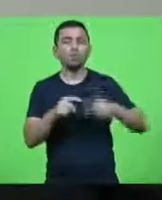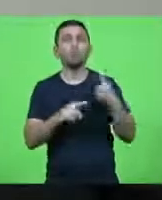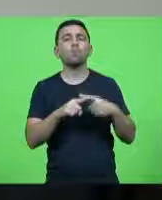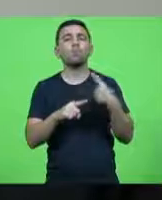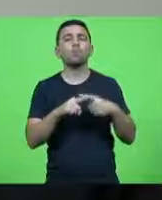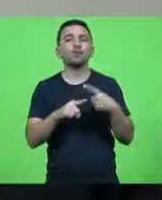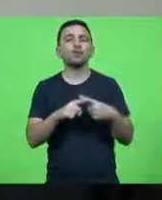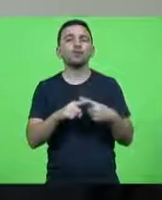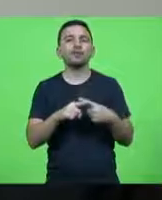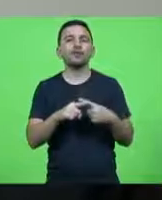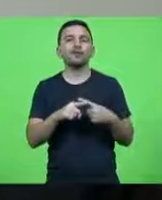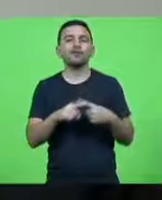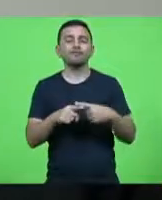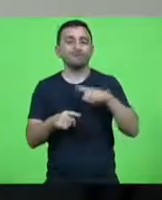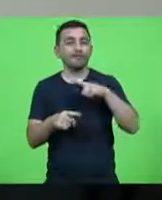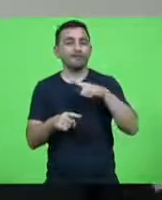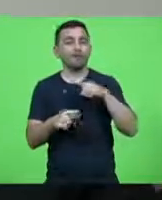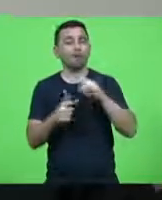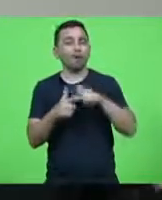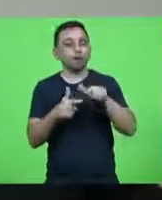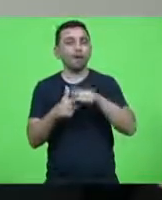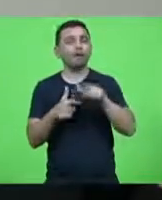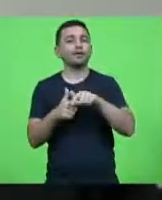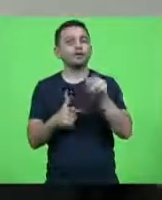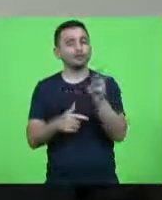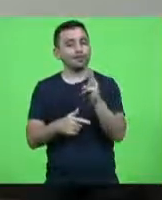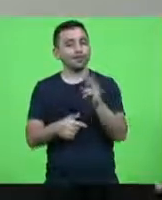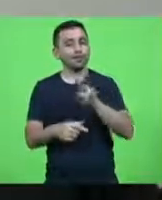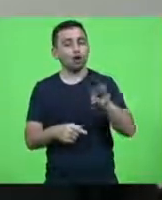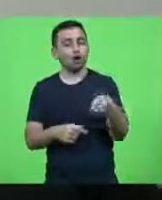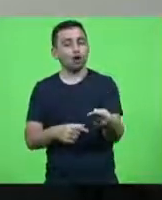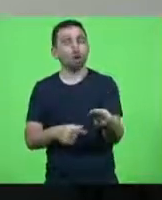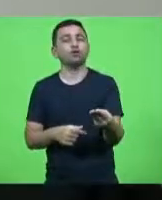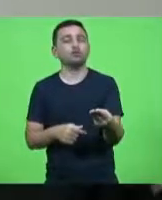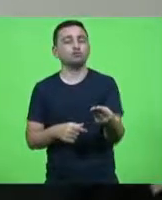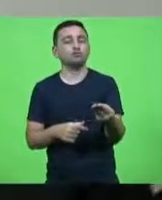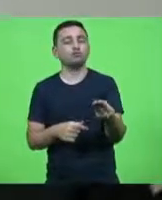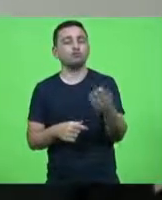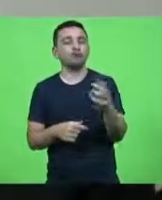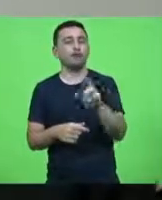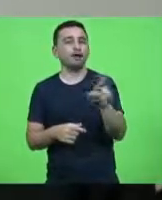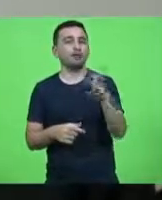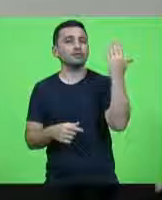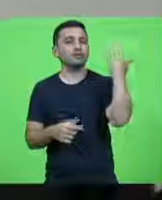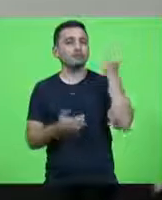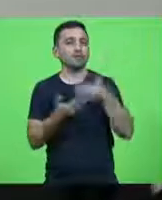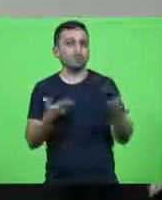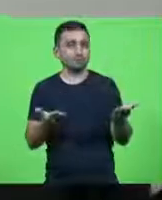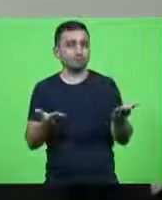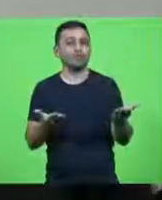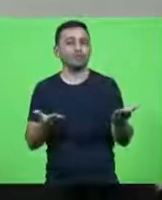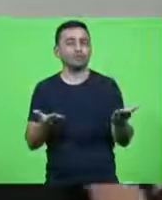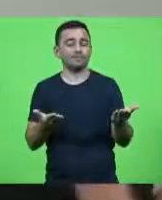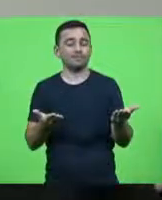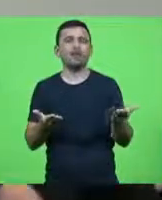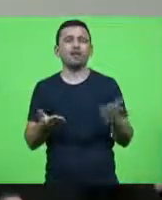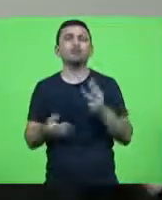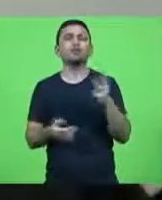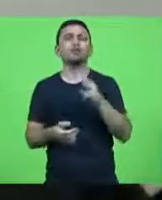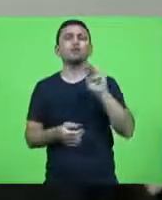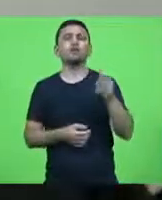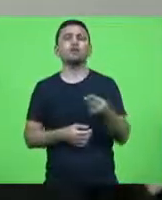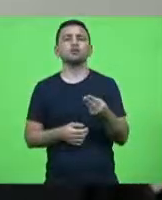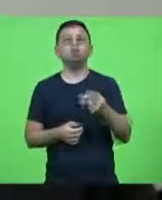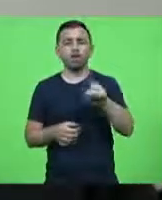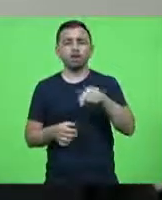fatídico dos 33 milhões de reais que 11 retornaram e o restante ainda está na justiça então as pessoas nos cobrem cadê os 33? está